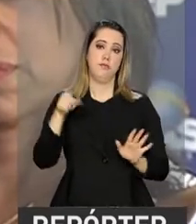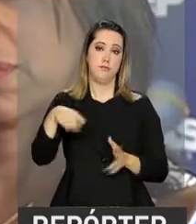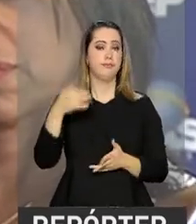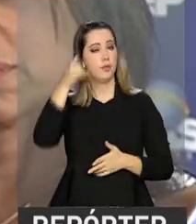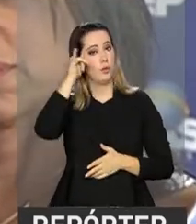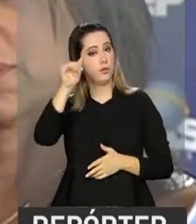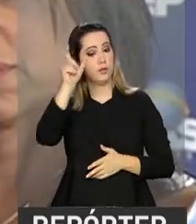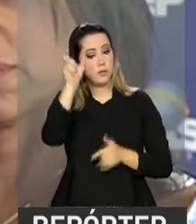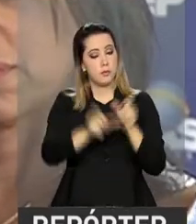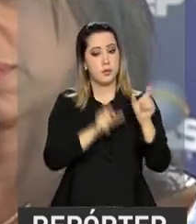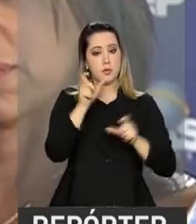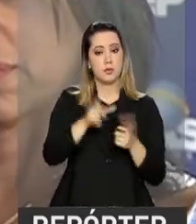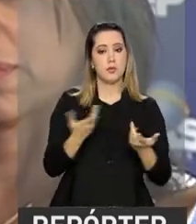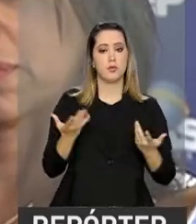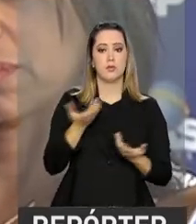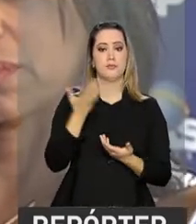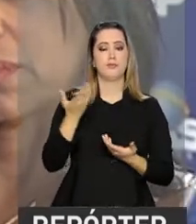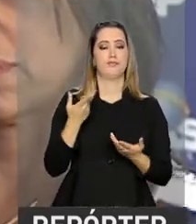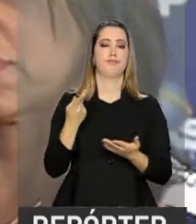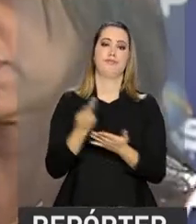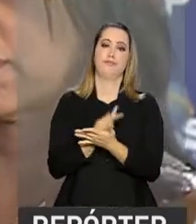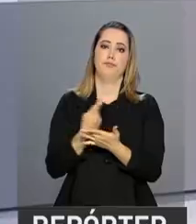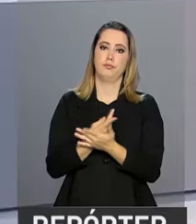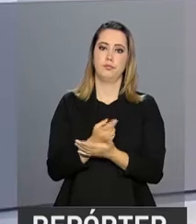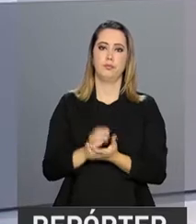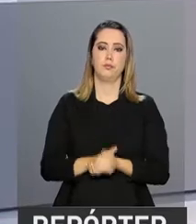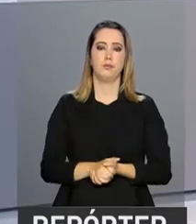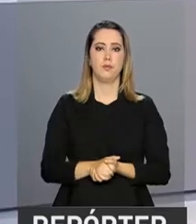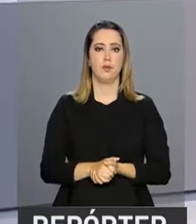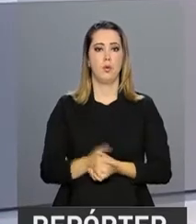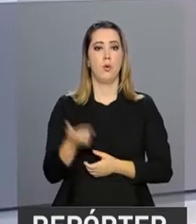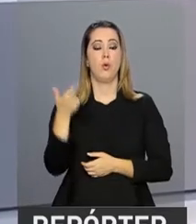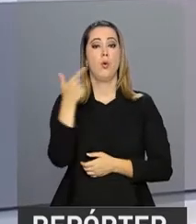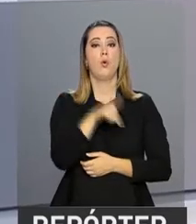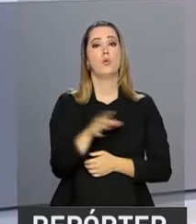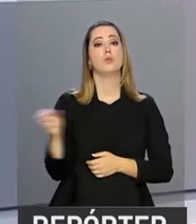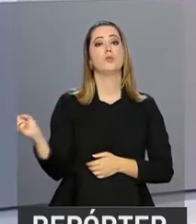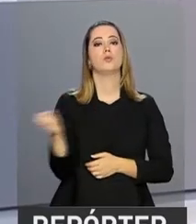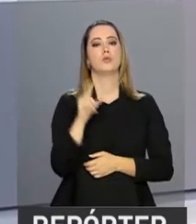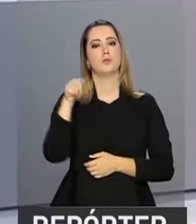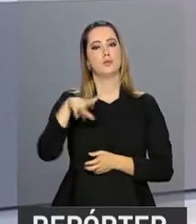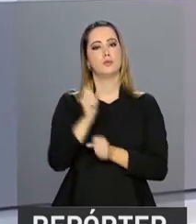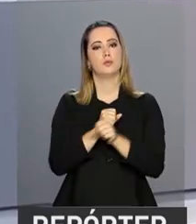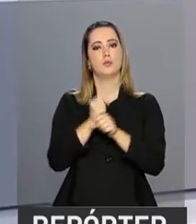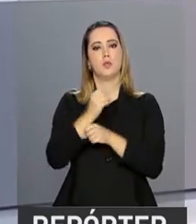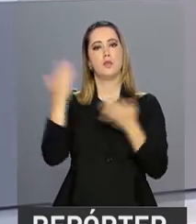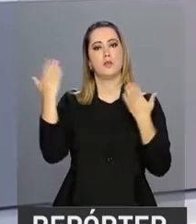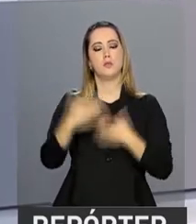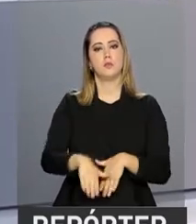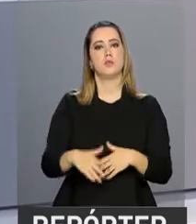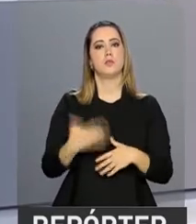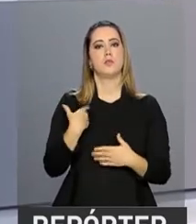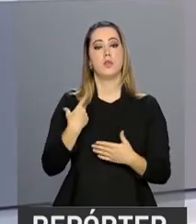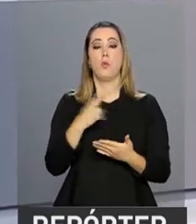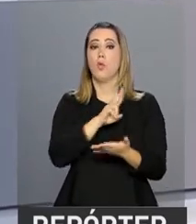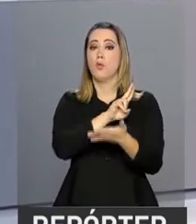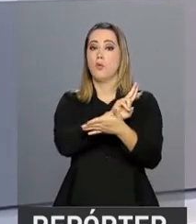combater esse tipo de tentativa de fraude. E uma outra novidade para este ano é que as provas vão ser